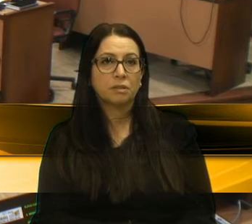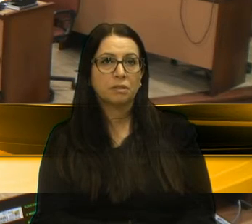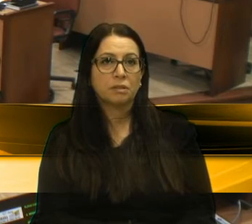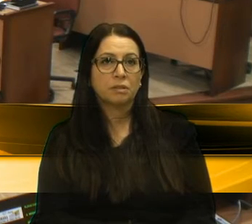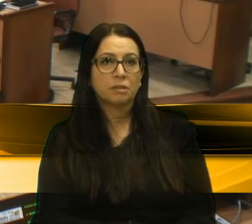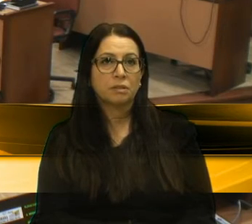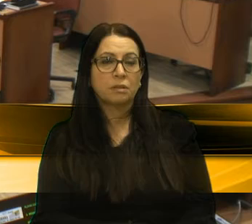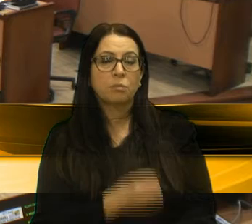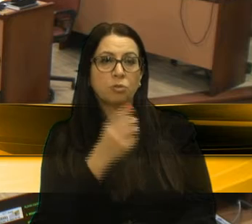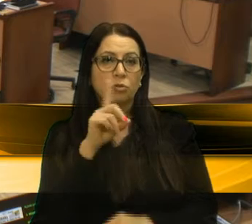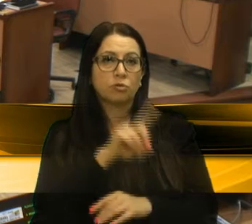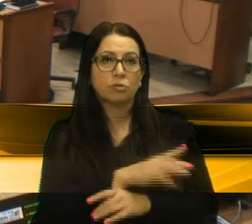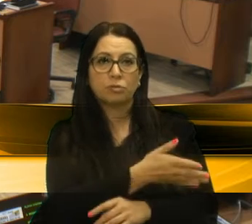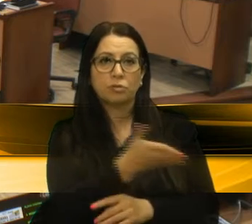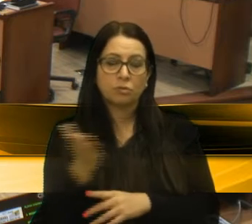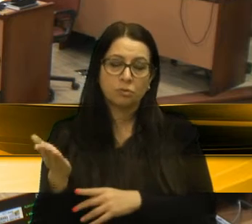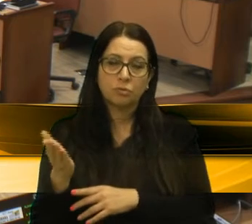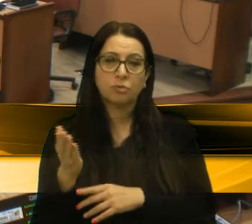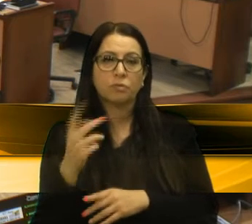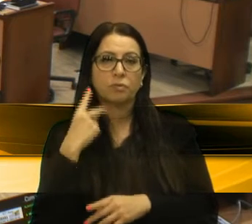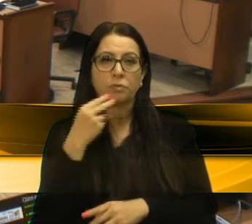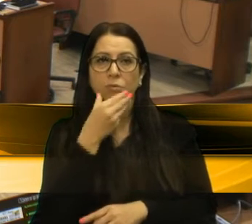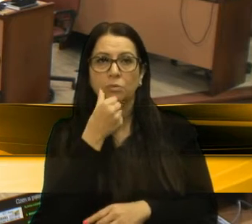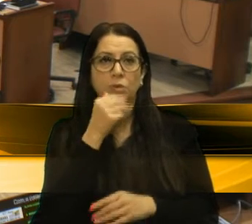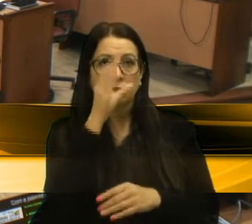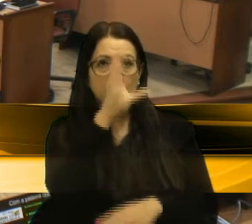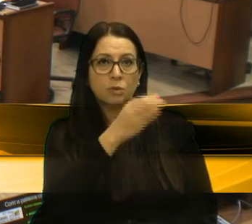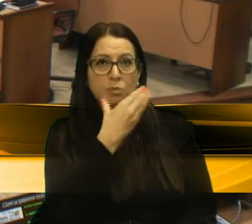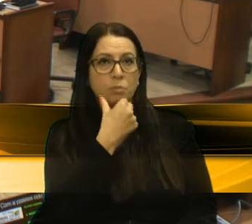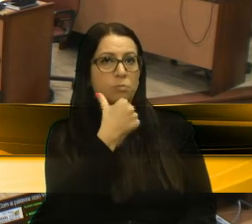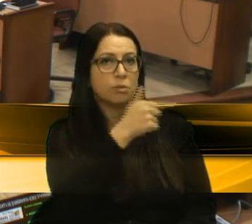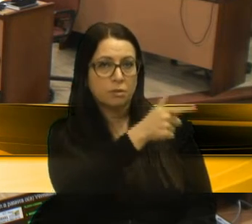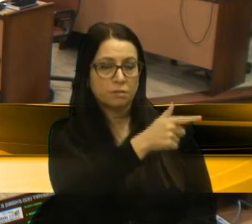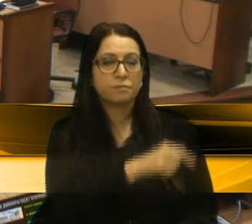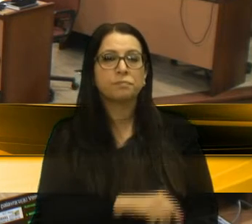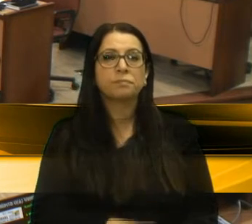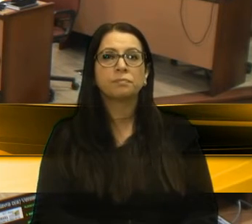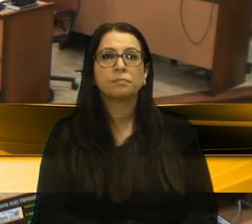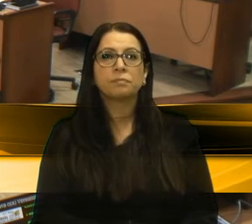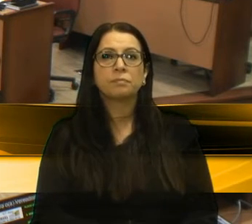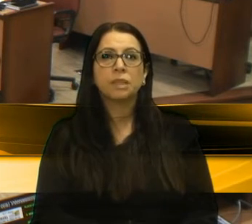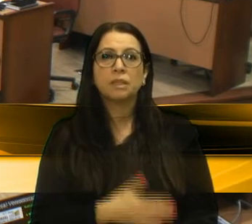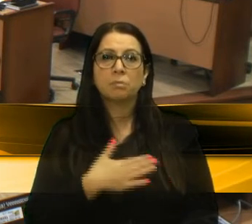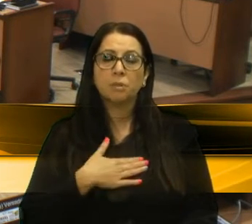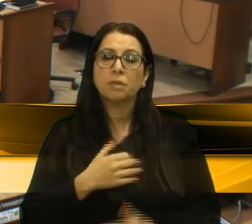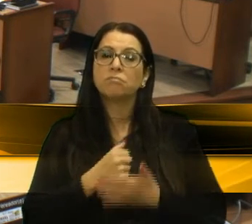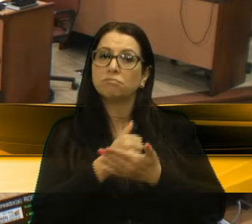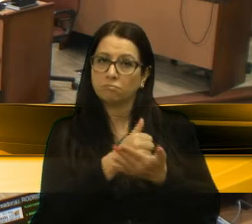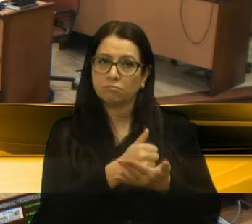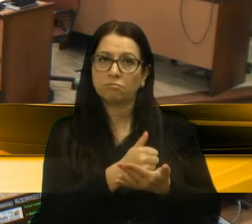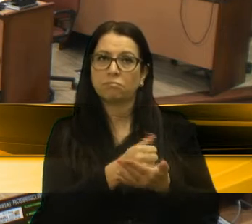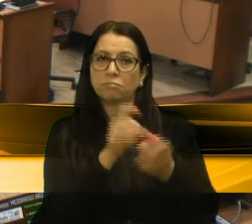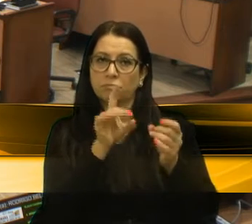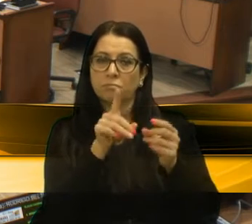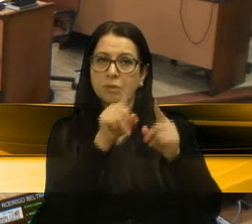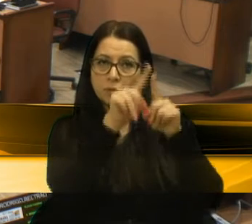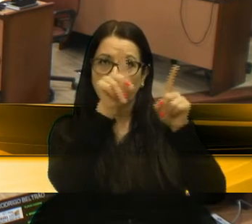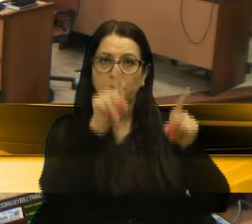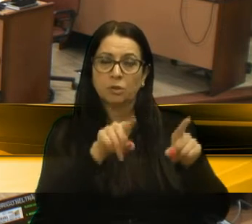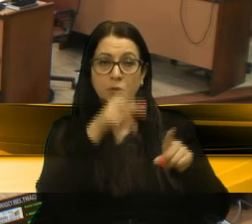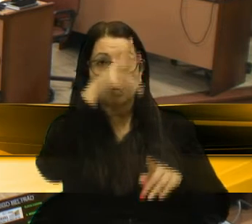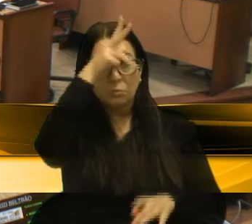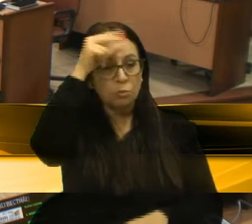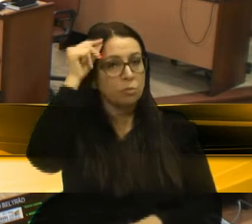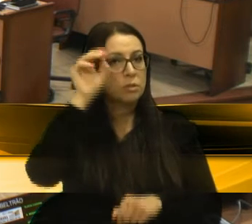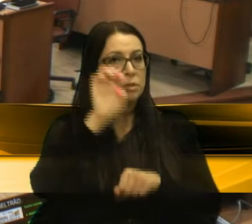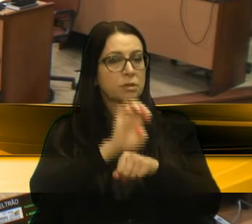Bom dia, nobres pares. Bom dia, cidadãos e cidadãs. Minha solidariedade especial aos servidores públicos